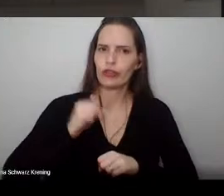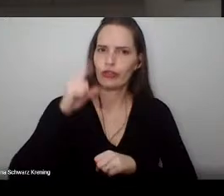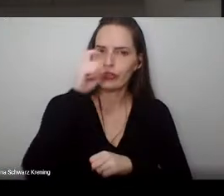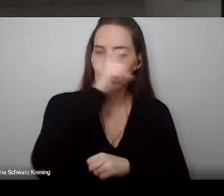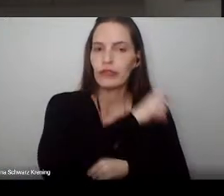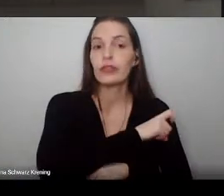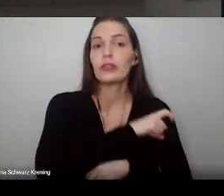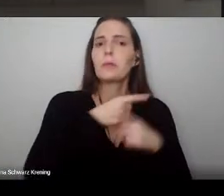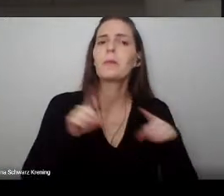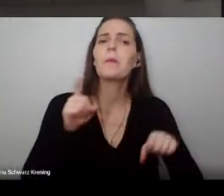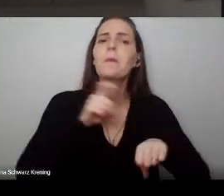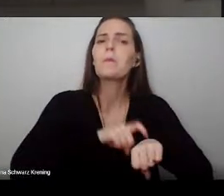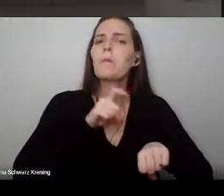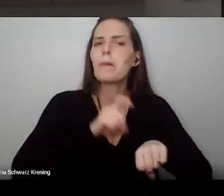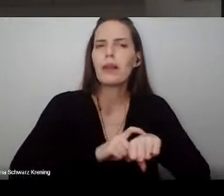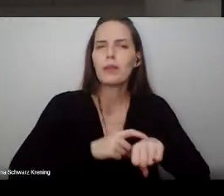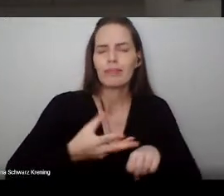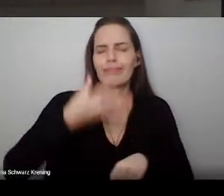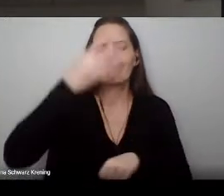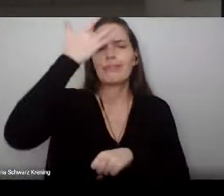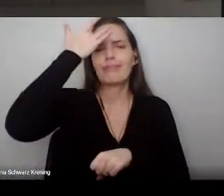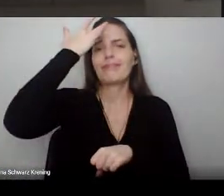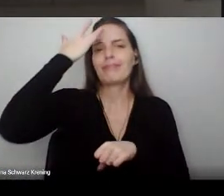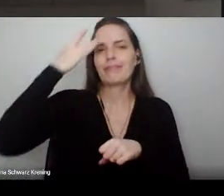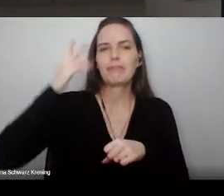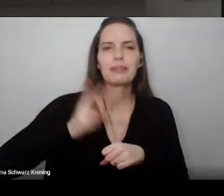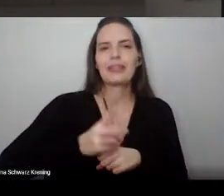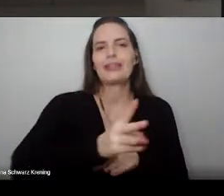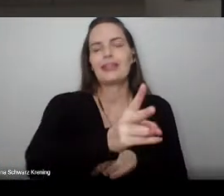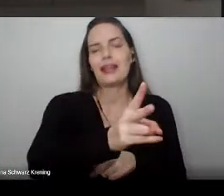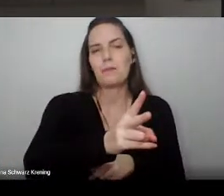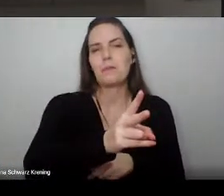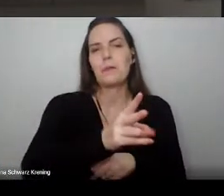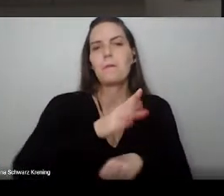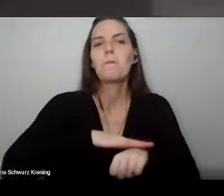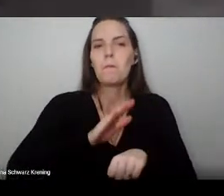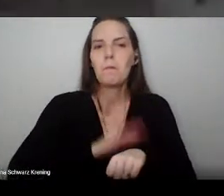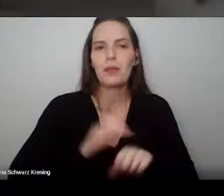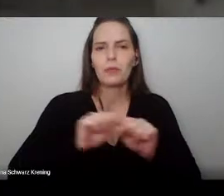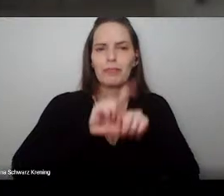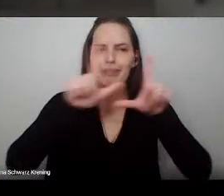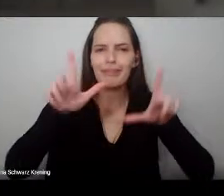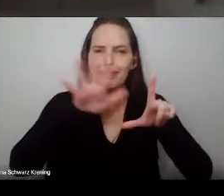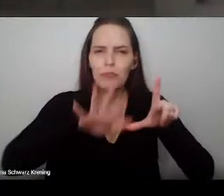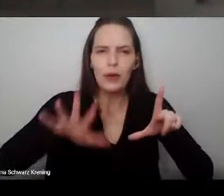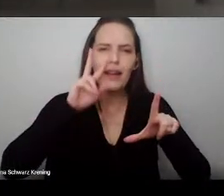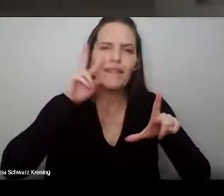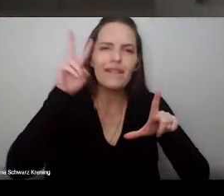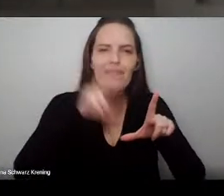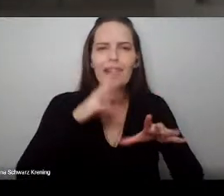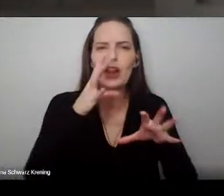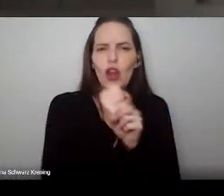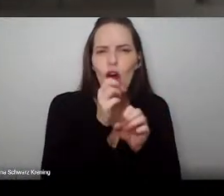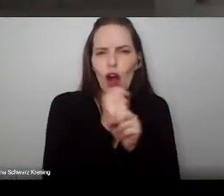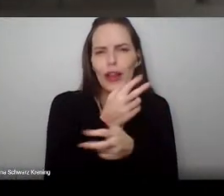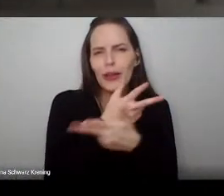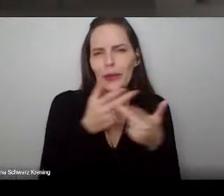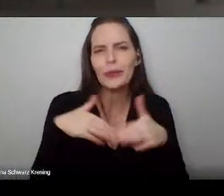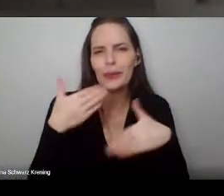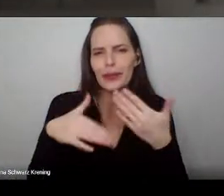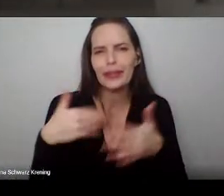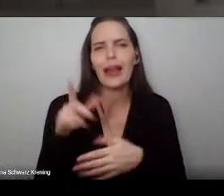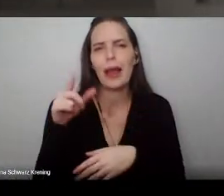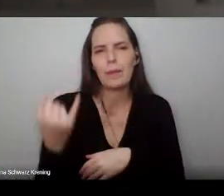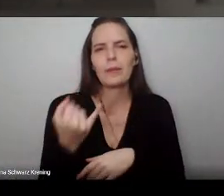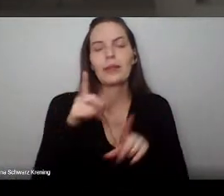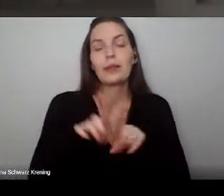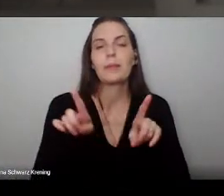eternizados quanto os segundos que se passavam entre a frase notas no portal e o nosso tempo de consolo. Hoje, cumprimos a nossa missão e iniciamos uma